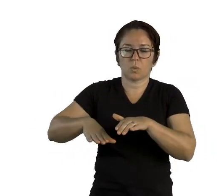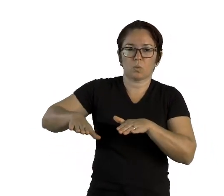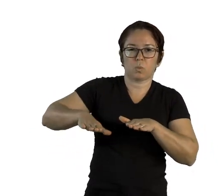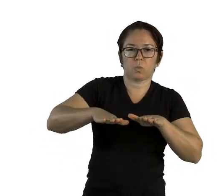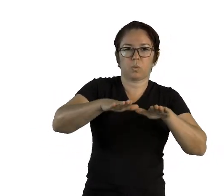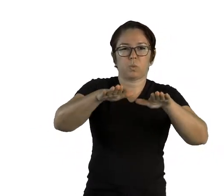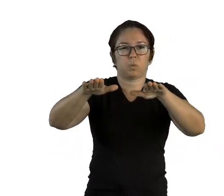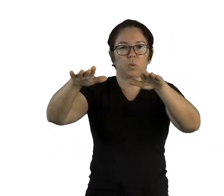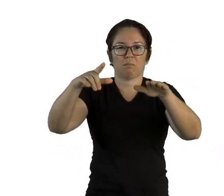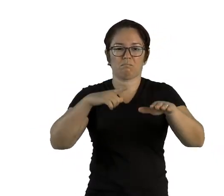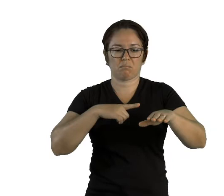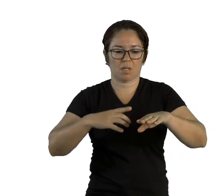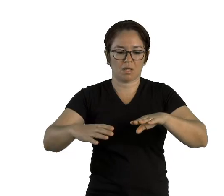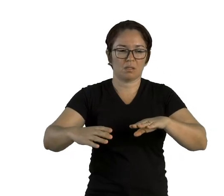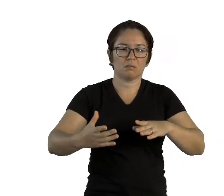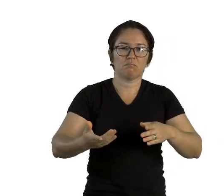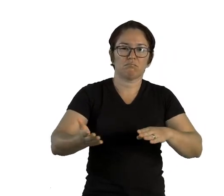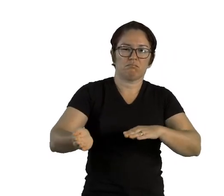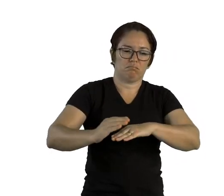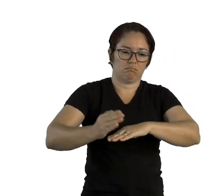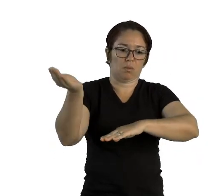Venha conhecer a nossa loja.